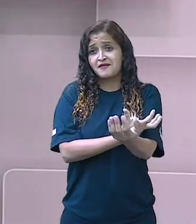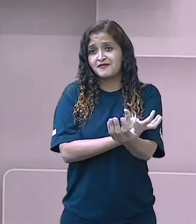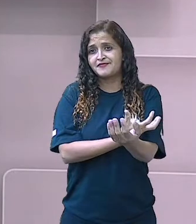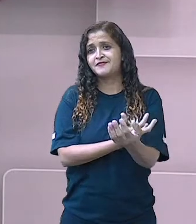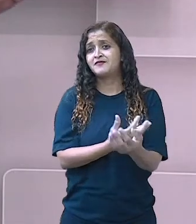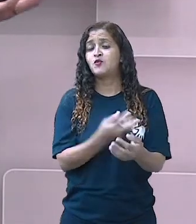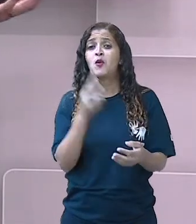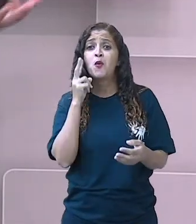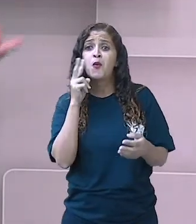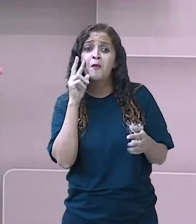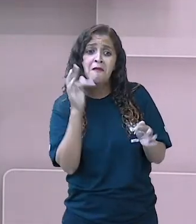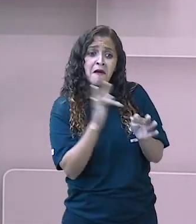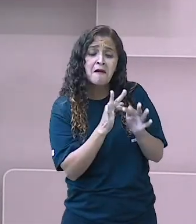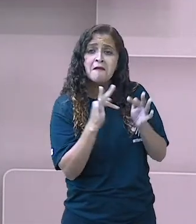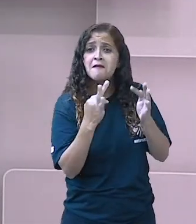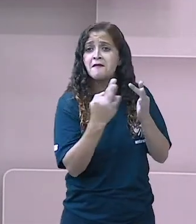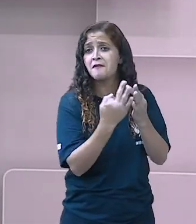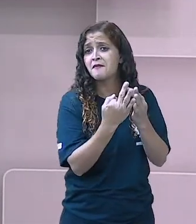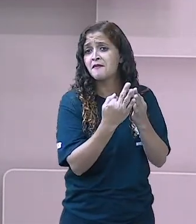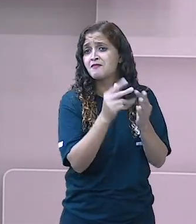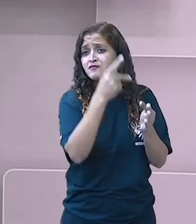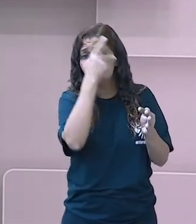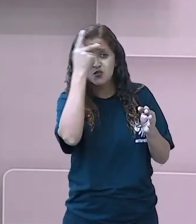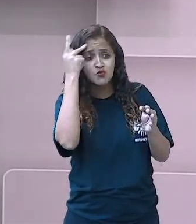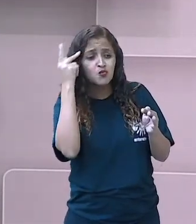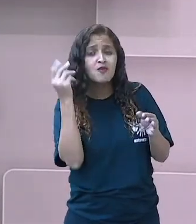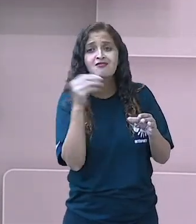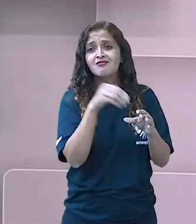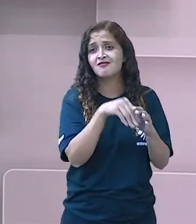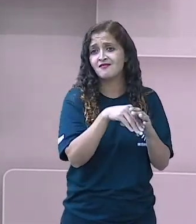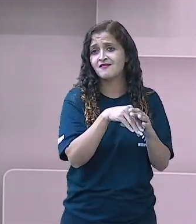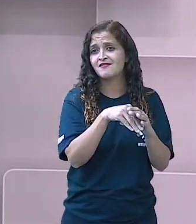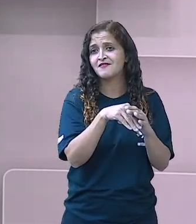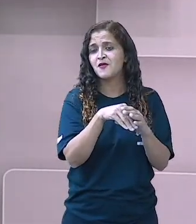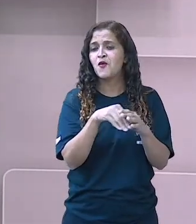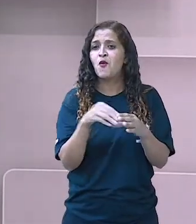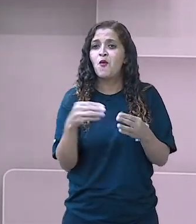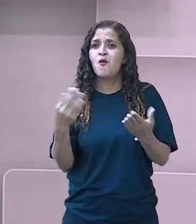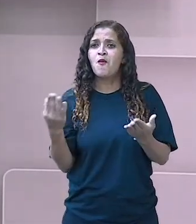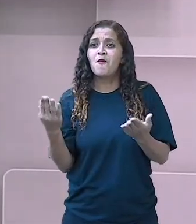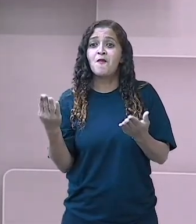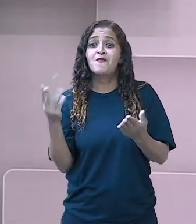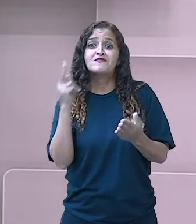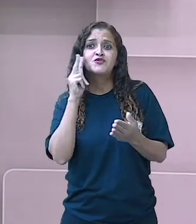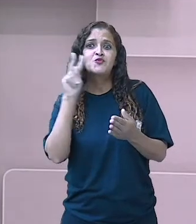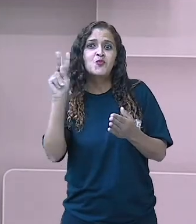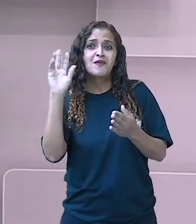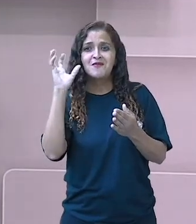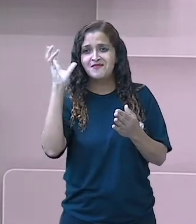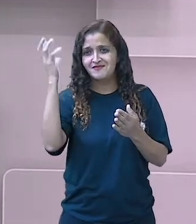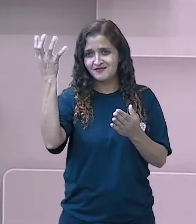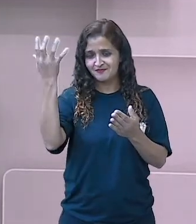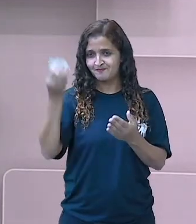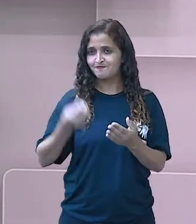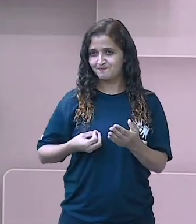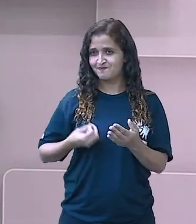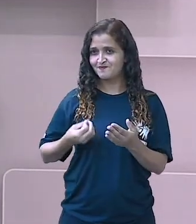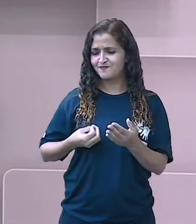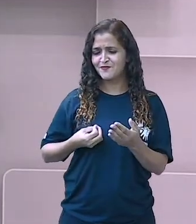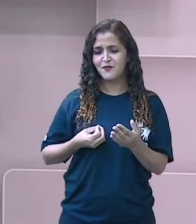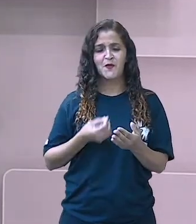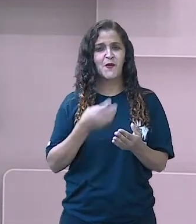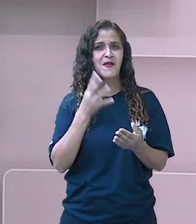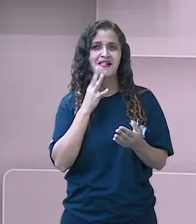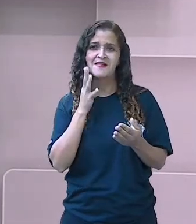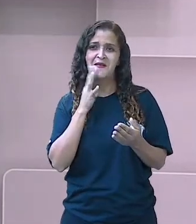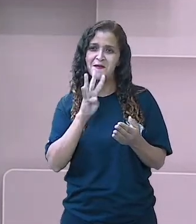lembrar de alguma coisa que você já viveu na sua vida. Então, o poema, ele traz esse sentimento na gente. É muito bacana de ler.